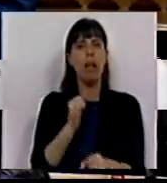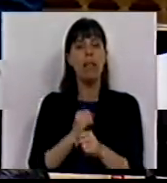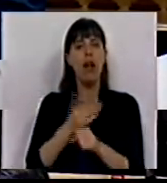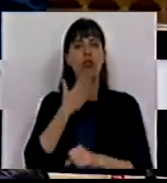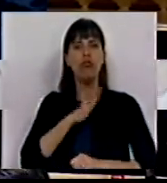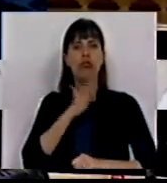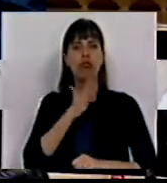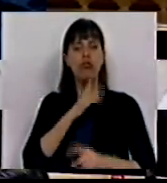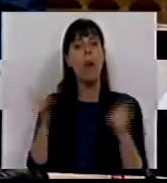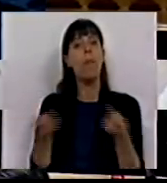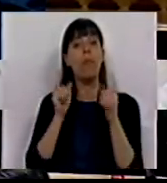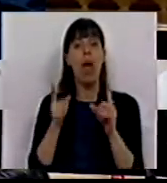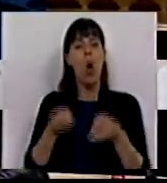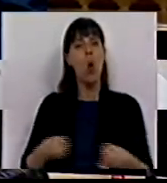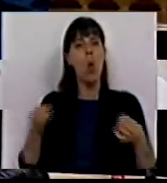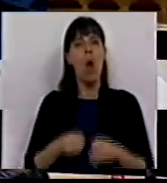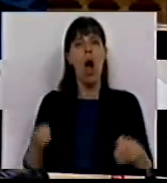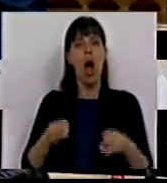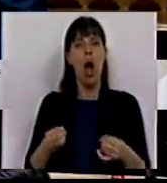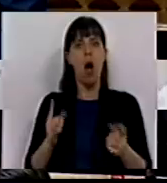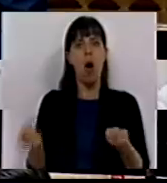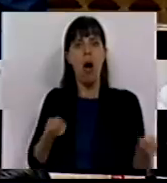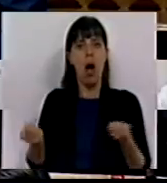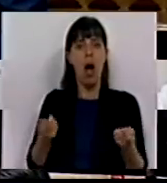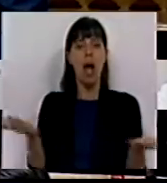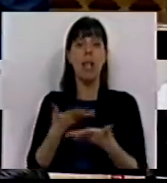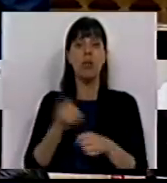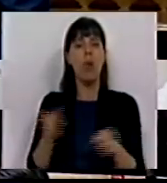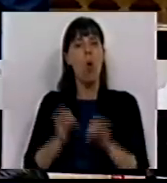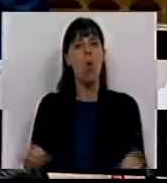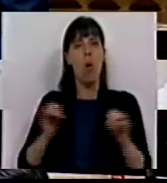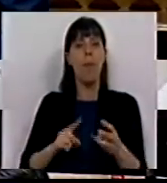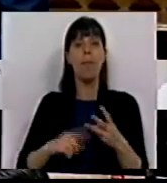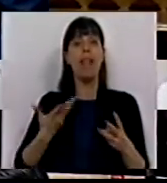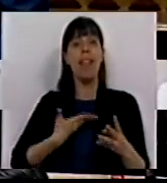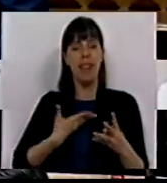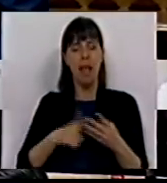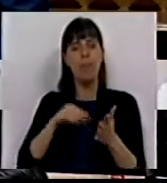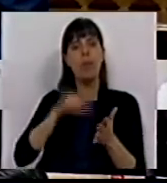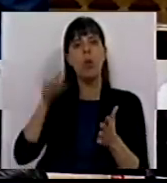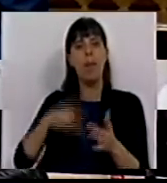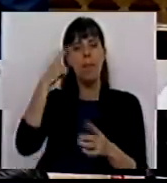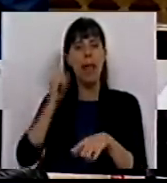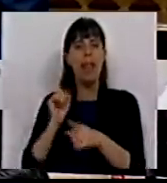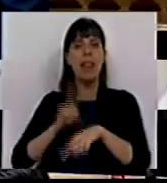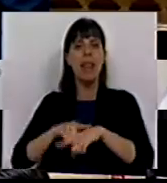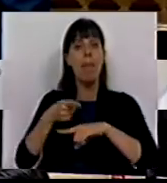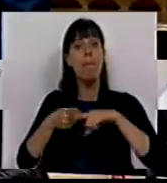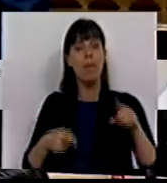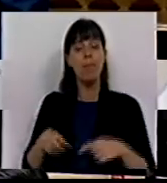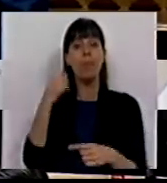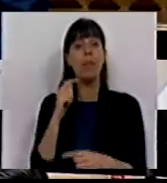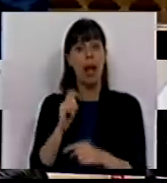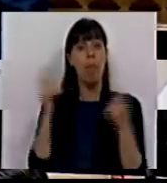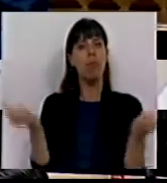trabalho temporário, promovendo a inexistência de intermediação na relação laboral. D. O combate à contratação a tempo parcial. E.